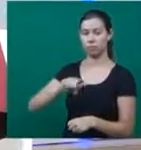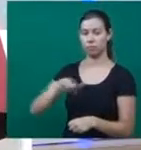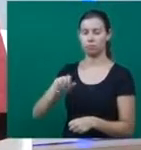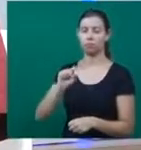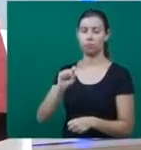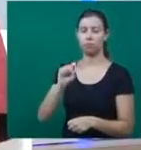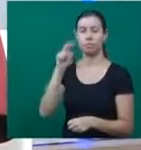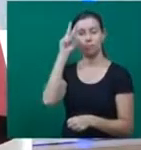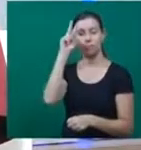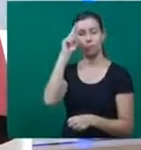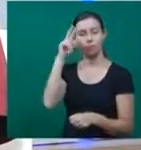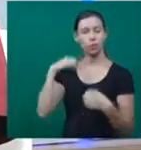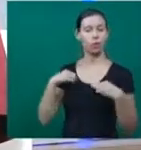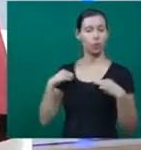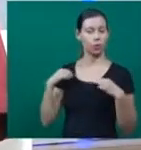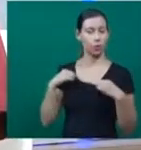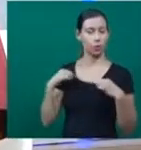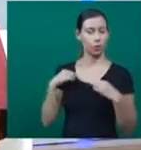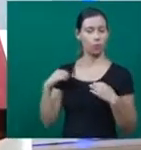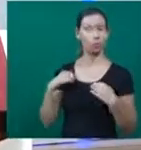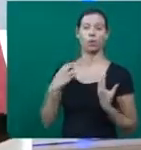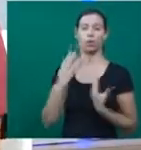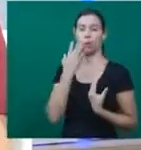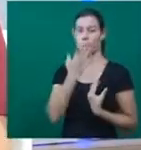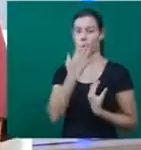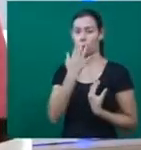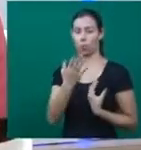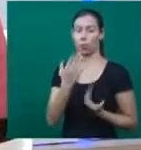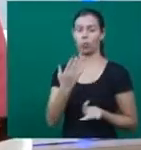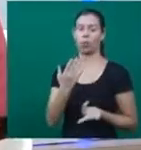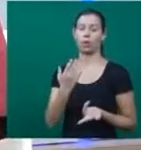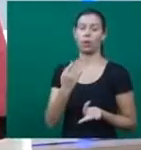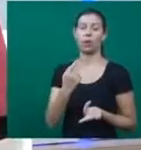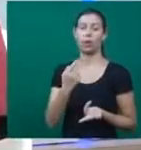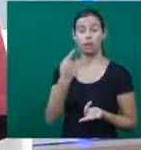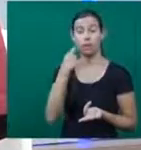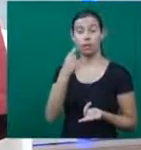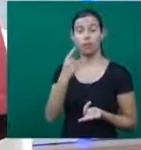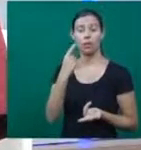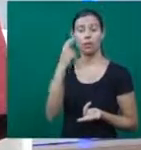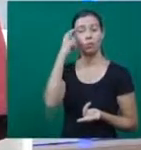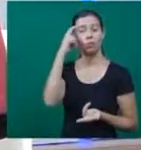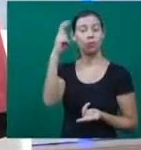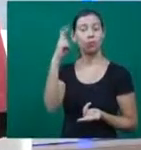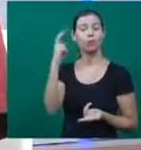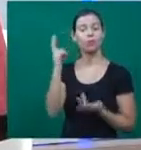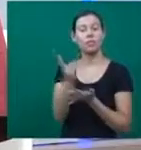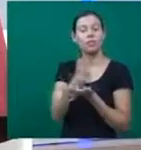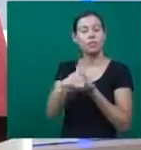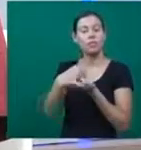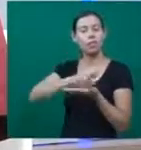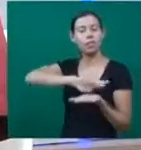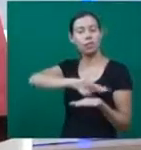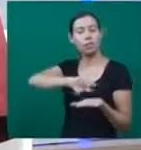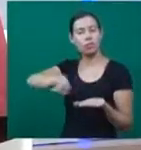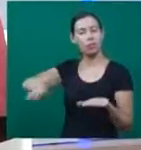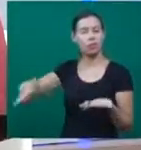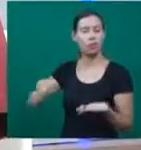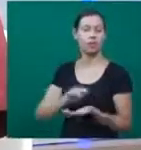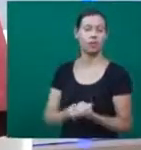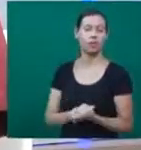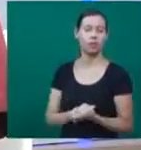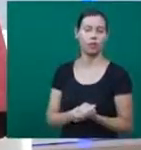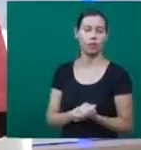Mali, ele conta a sua história através do tecido. Então, a gente pode ver pelas cores, né? Como eles se utilizam, dos elementos da cultura que aparecem desenhados no